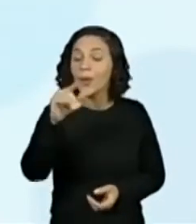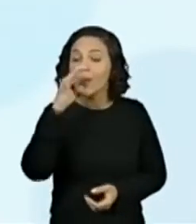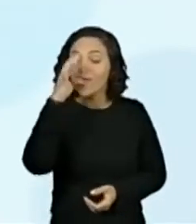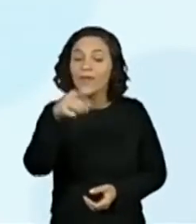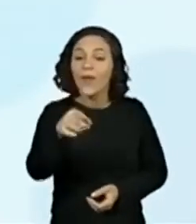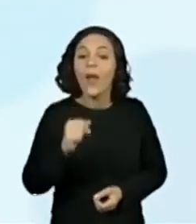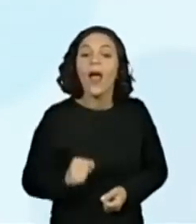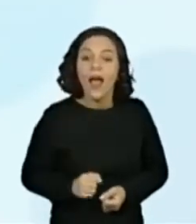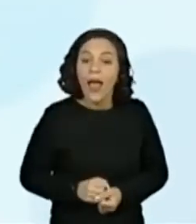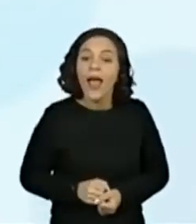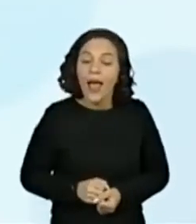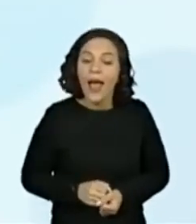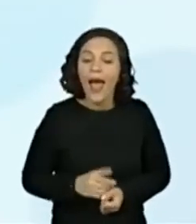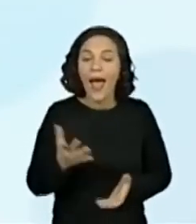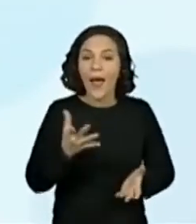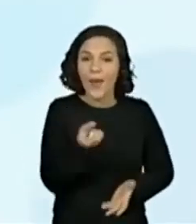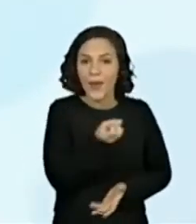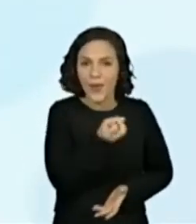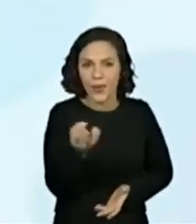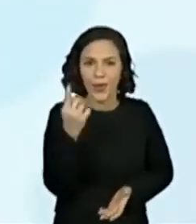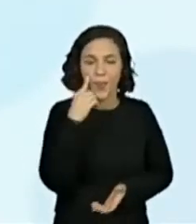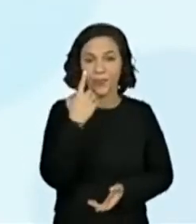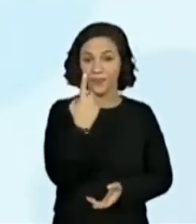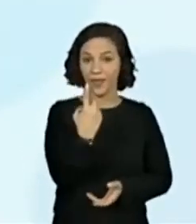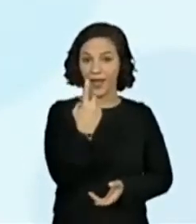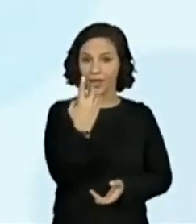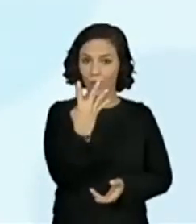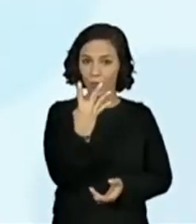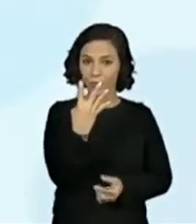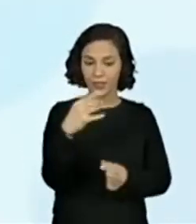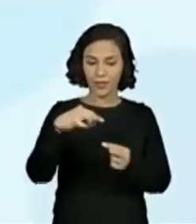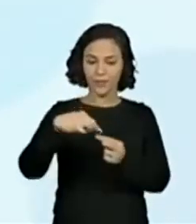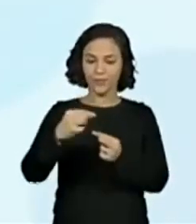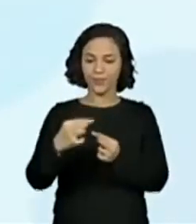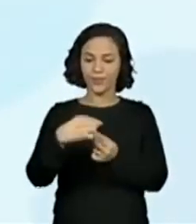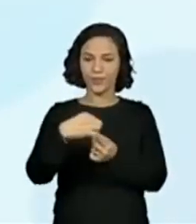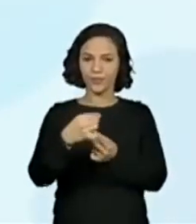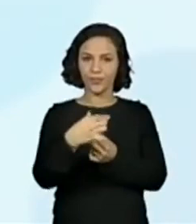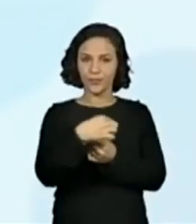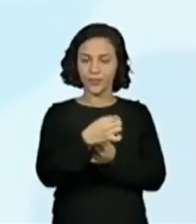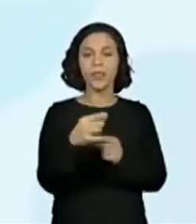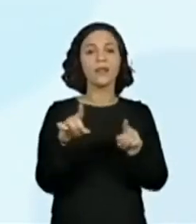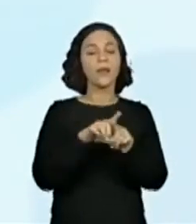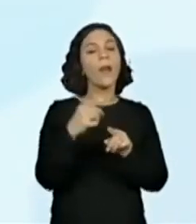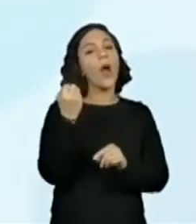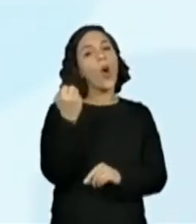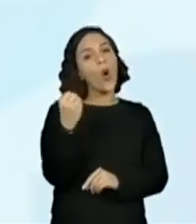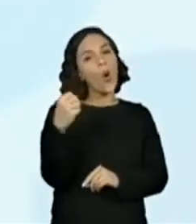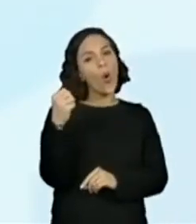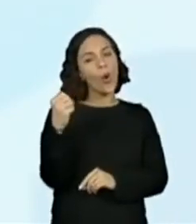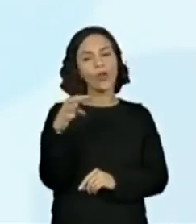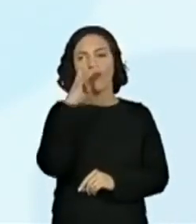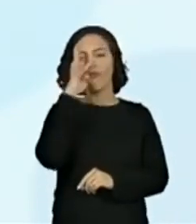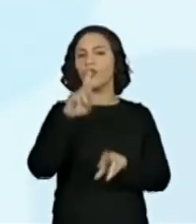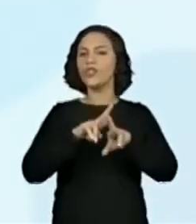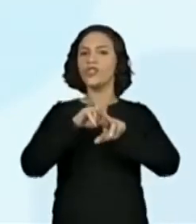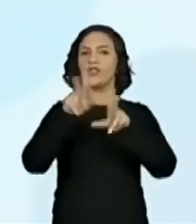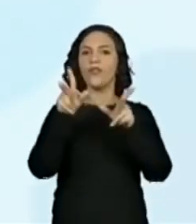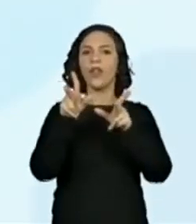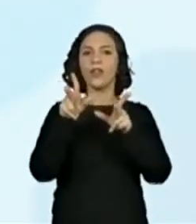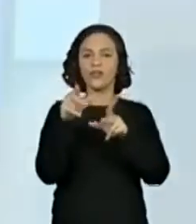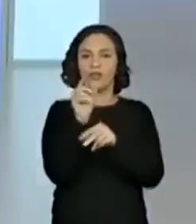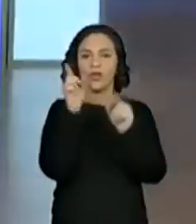E contou agora, catorze margaridas e oito lírios. Então, a gente vai fazer o